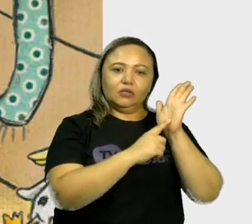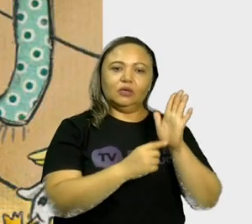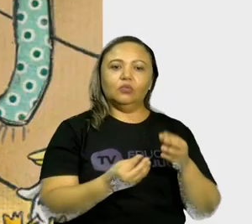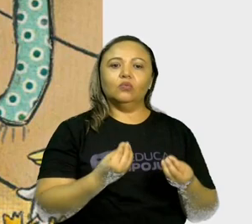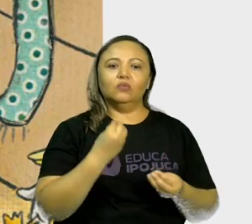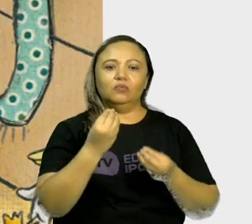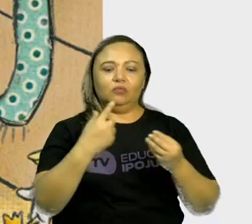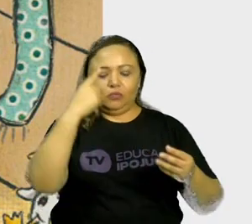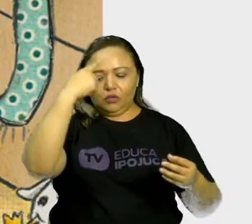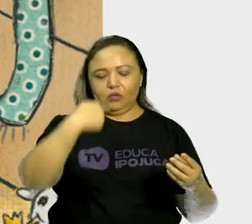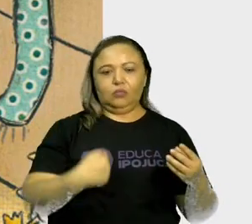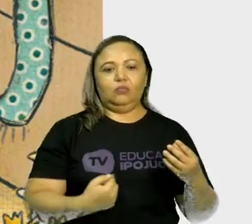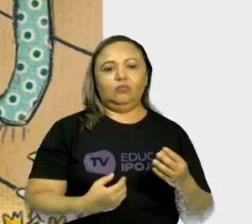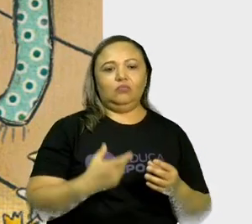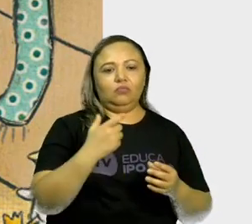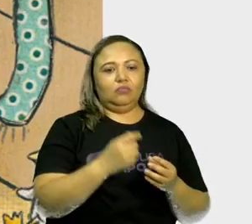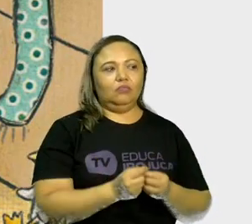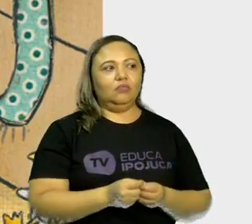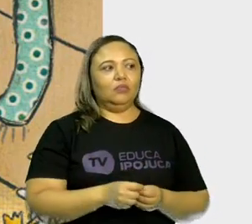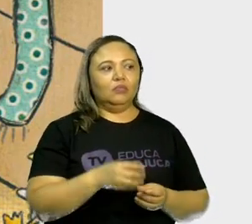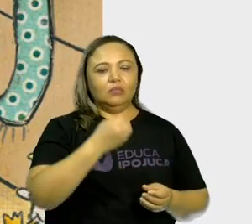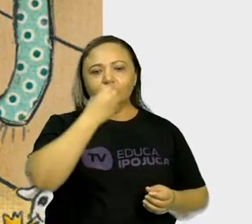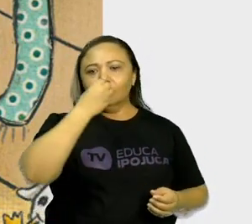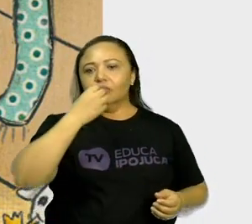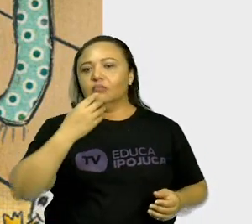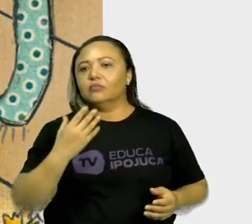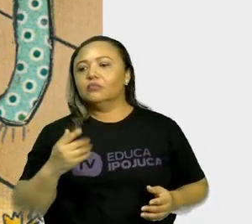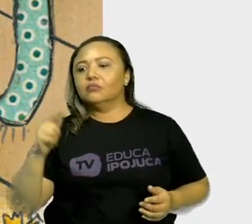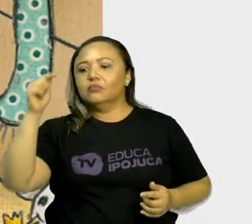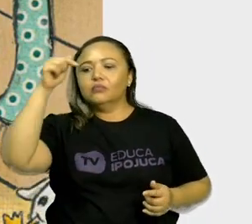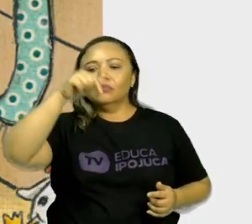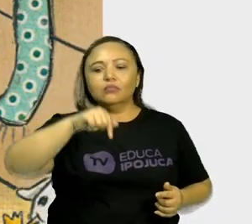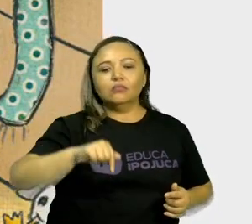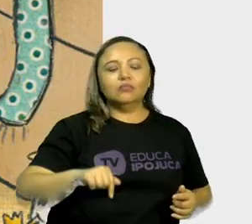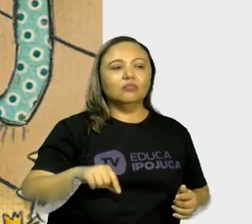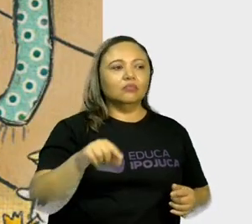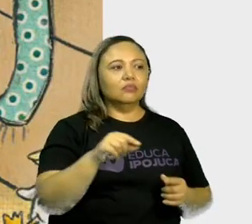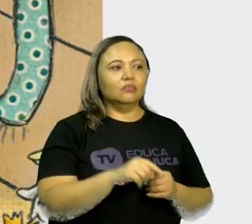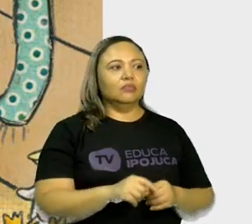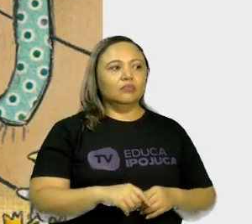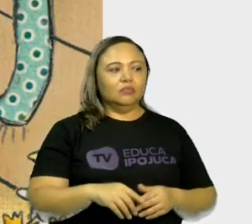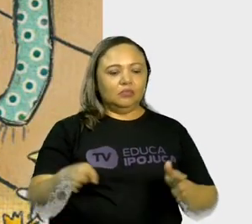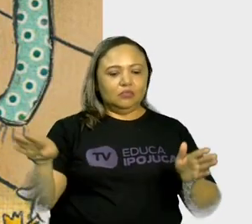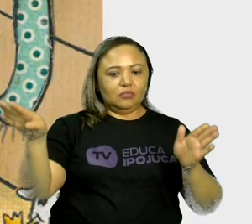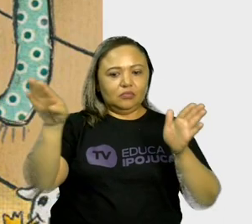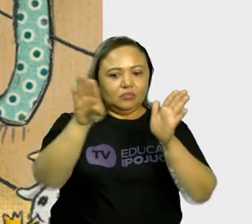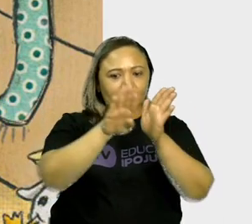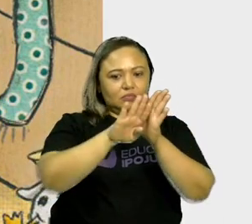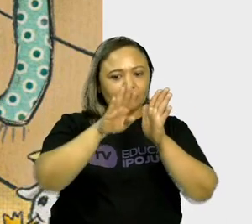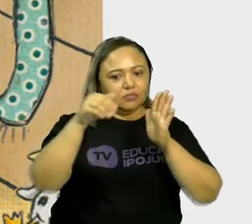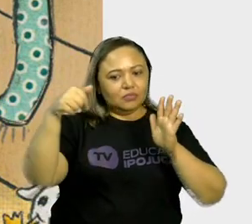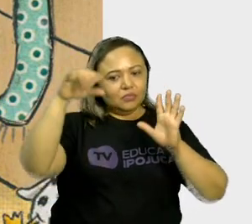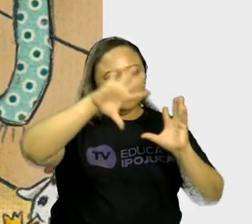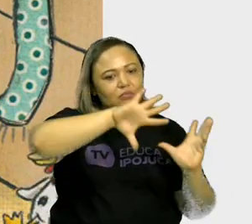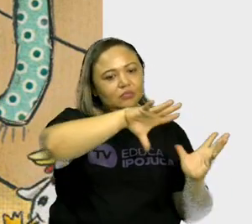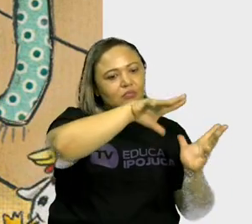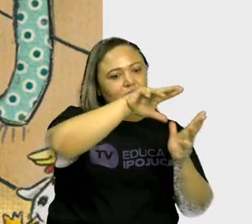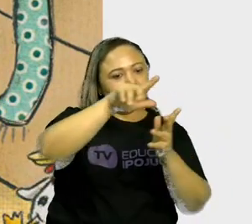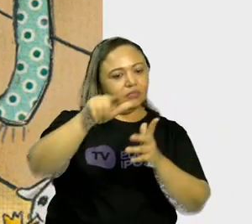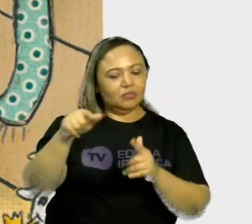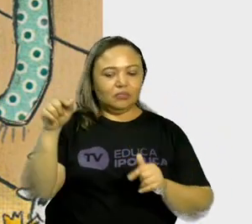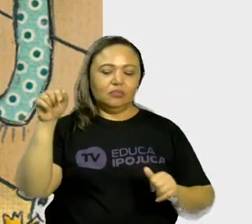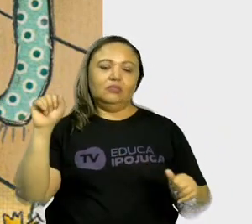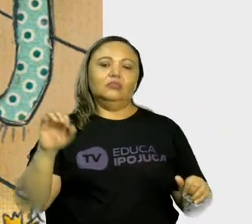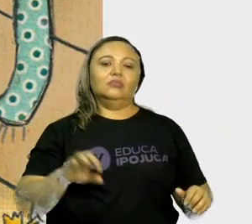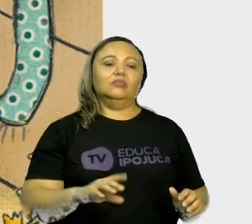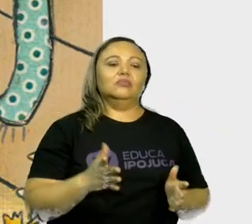mostrar. Oba, aqui estou. Cheguei ao mundo assim